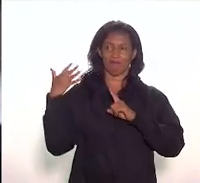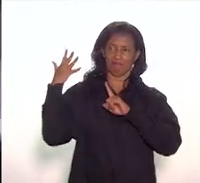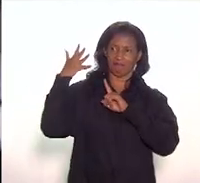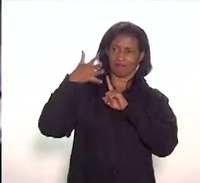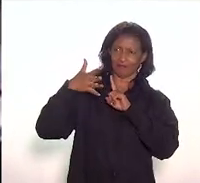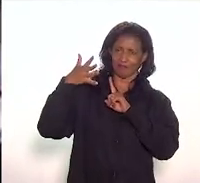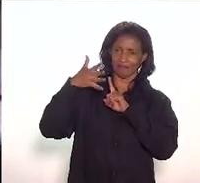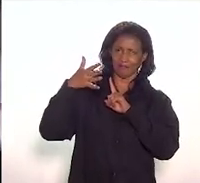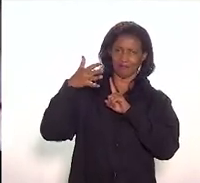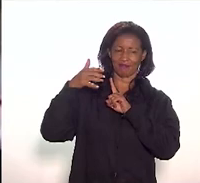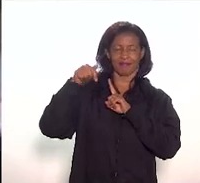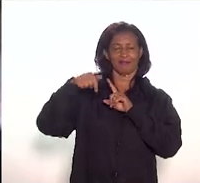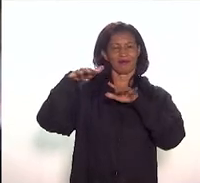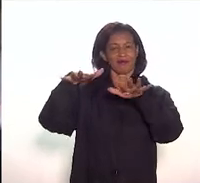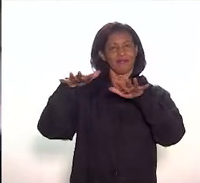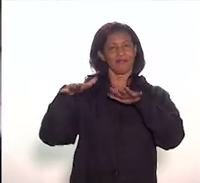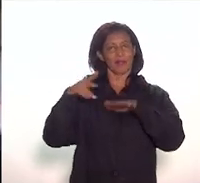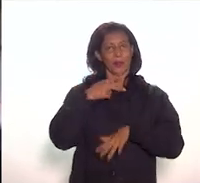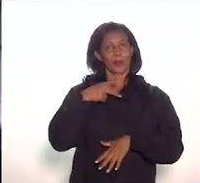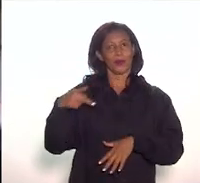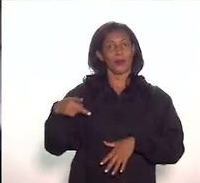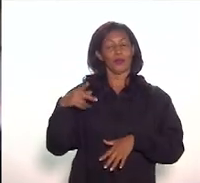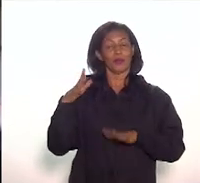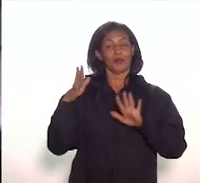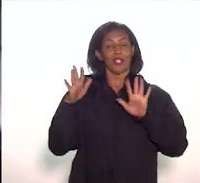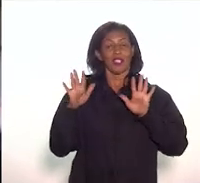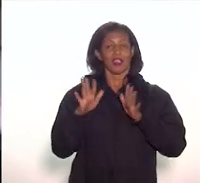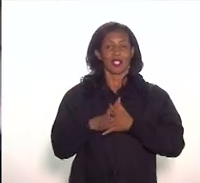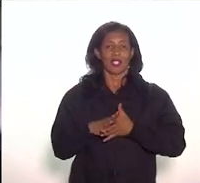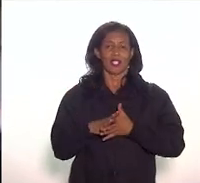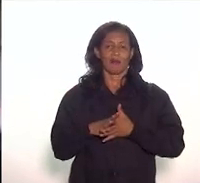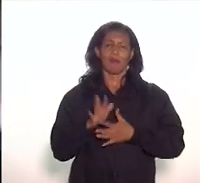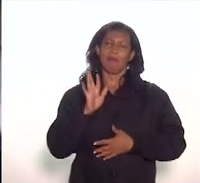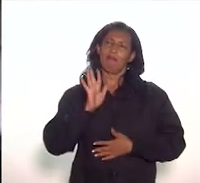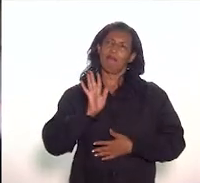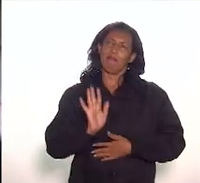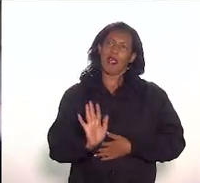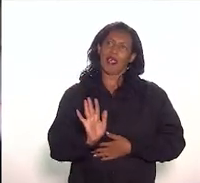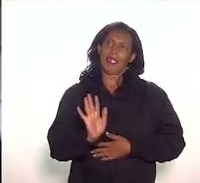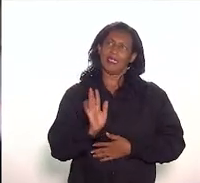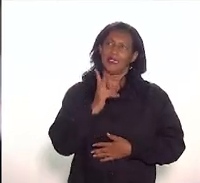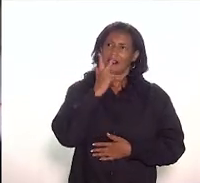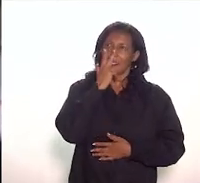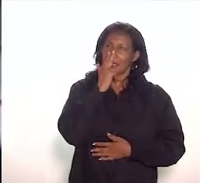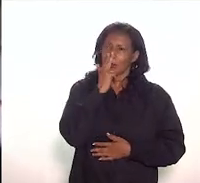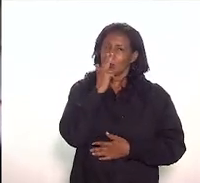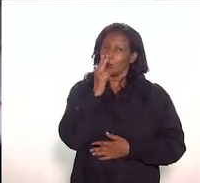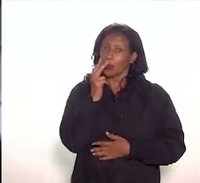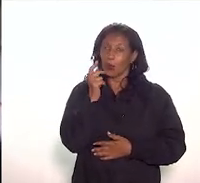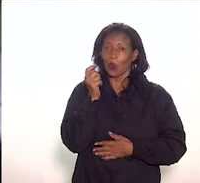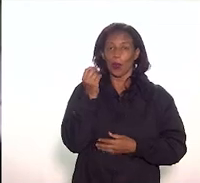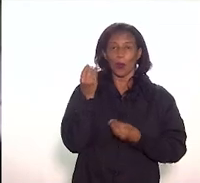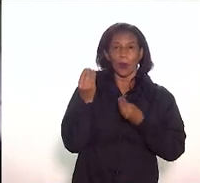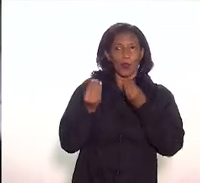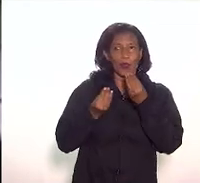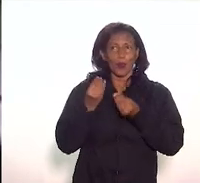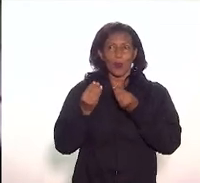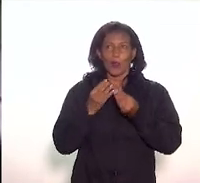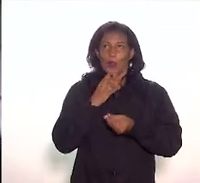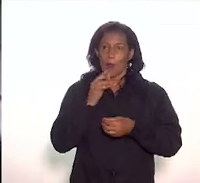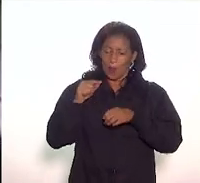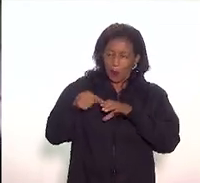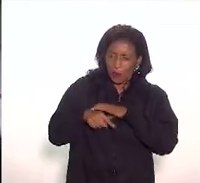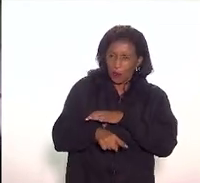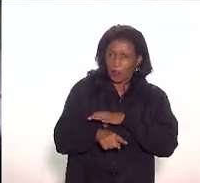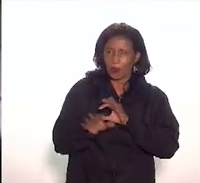audiência pública. Também não estou muito a par do projeto, li rapidamente, mas acho